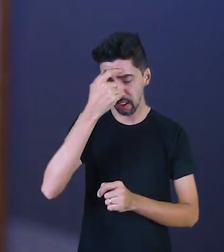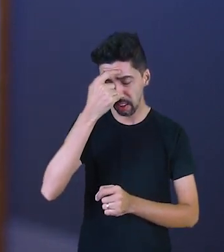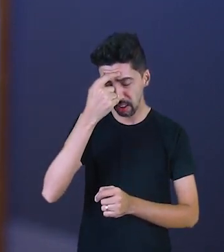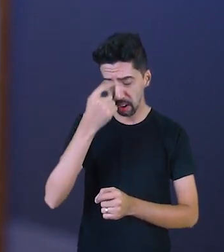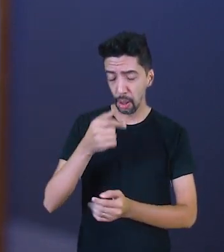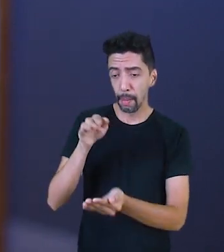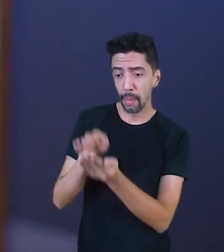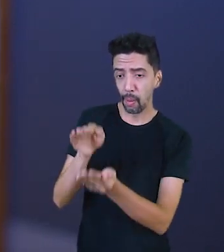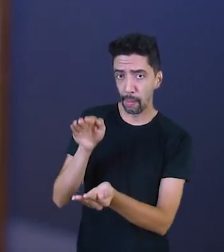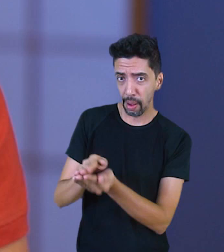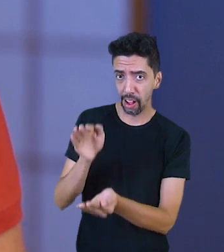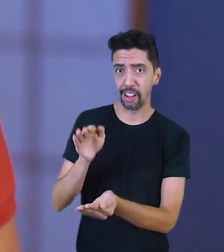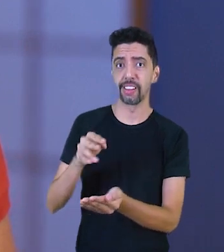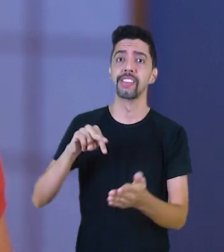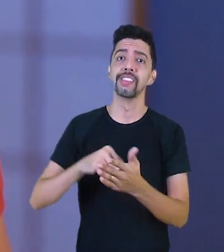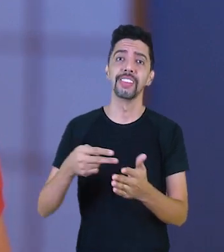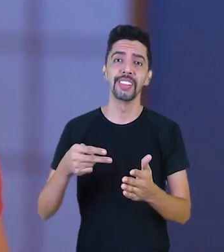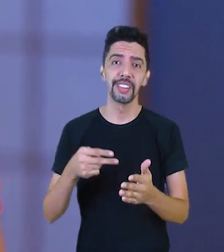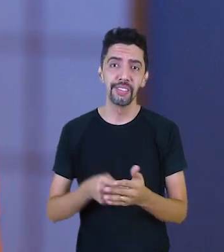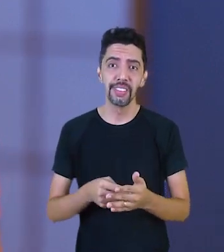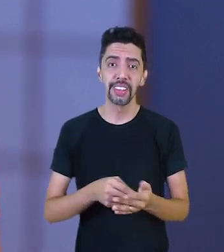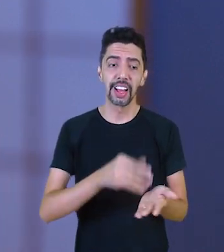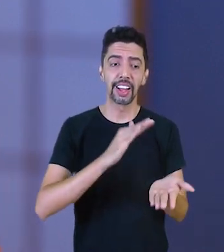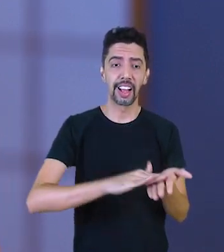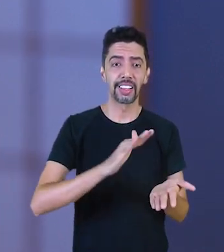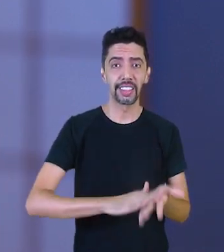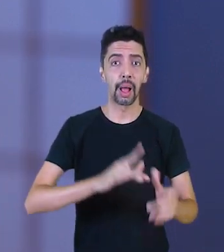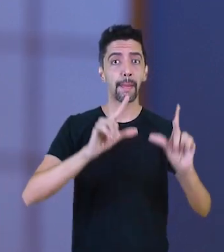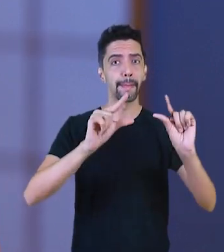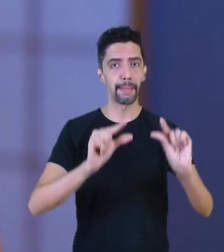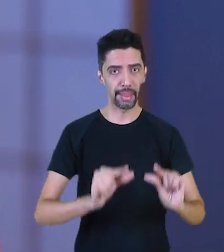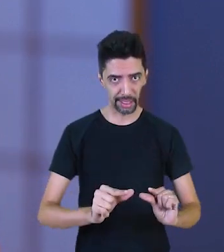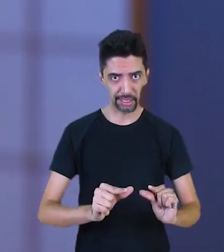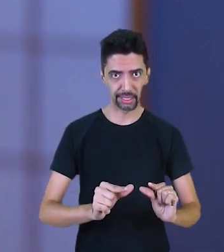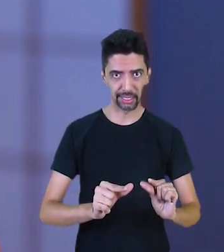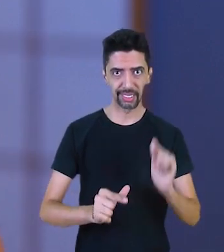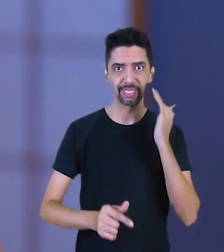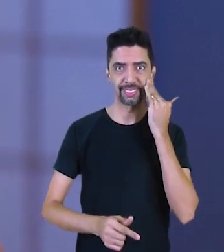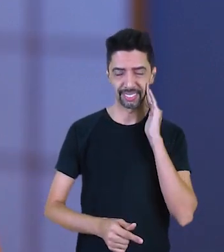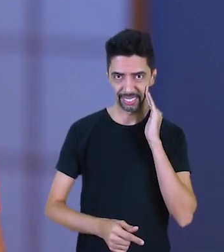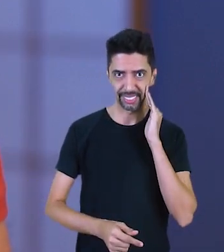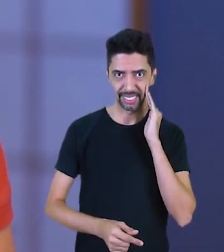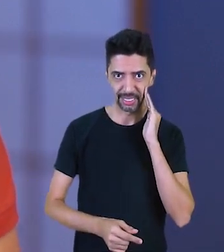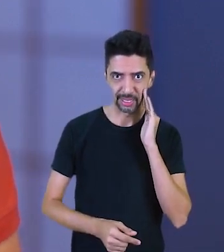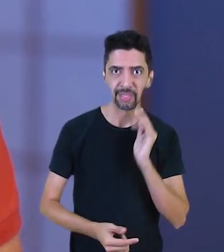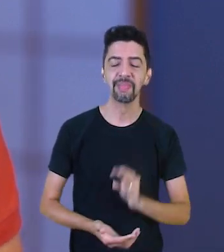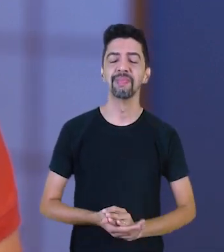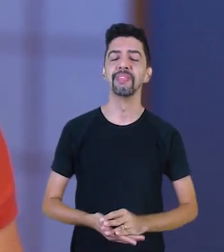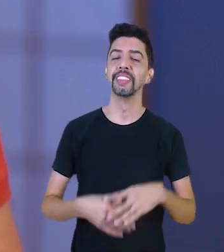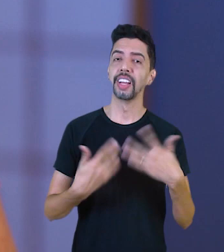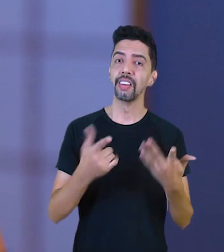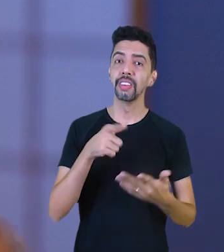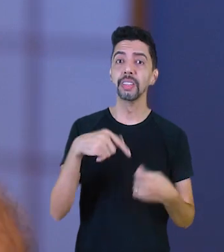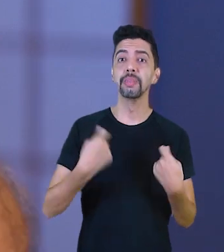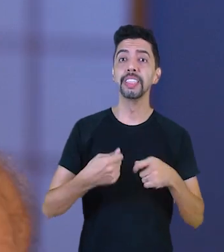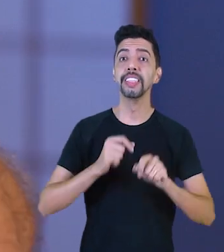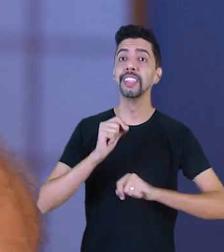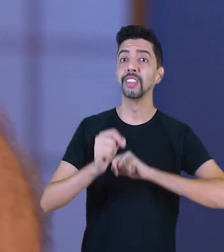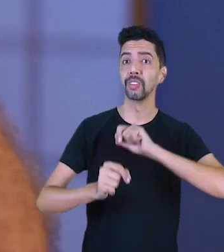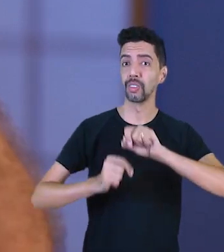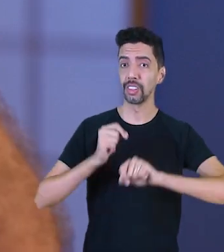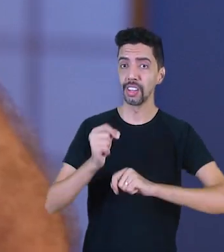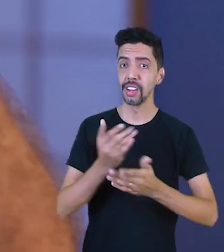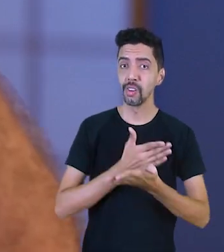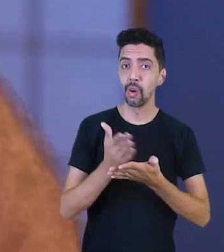de todos. Não é verdade? Para que você possa levantar o que você ganha e o você gasta, é imprescindível que você